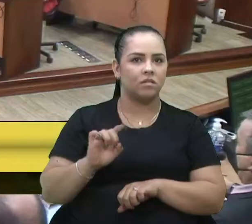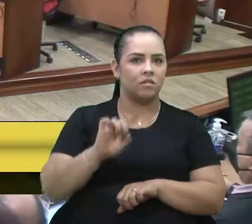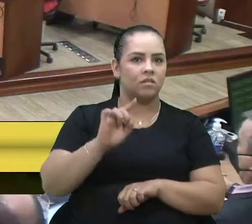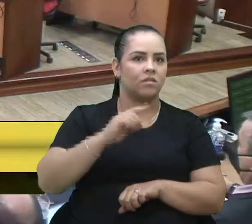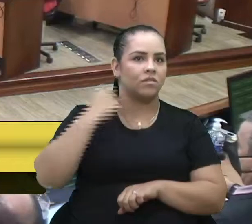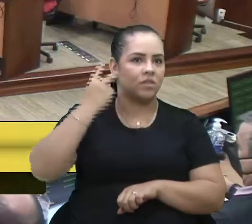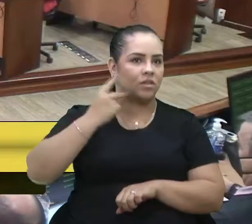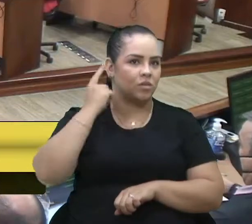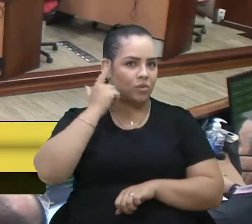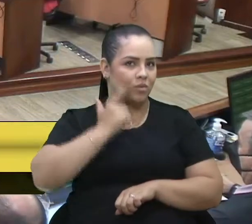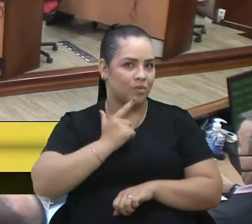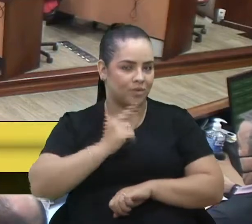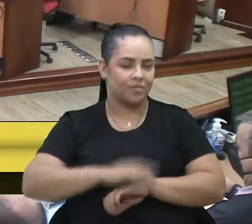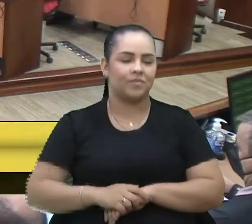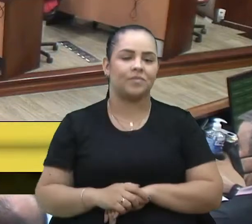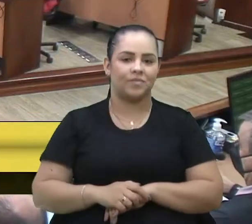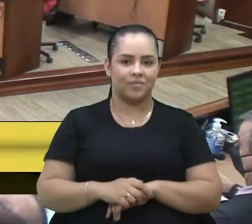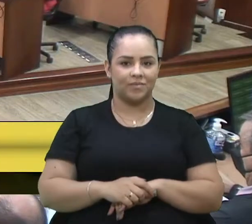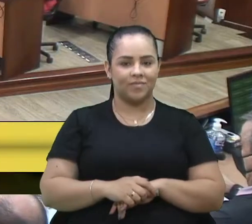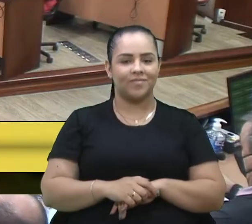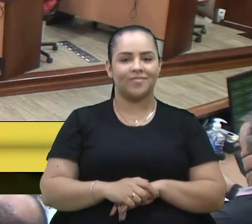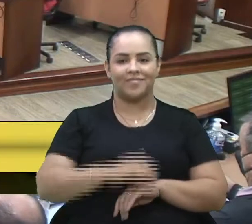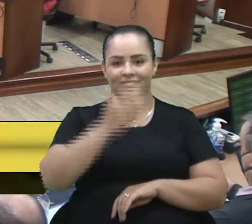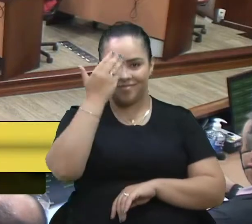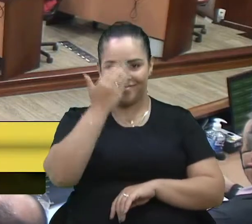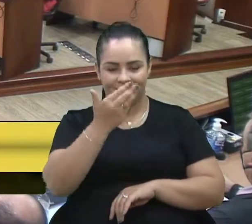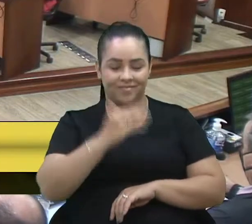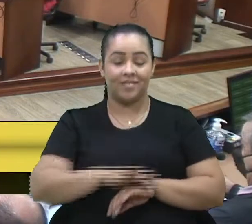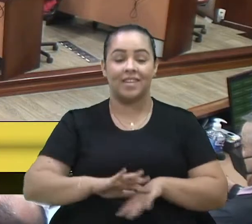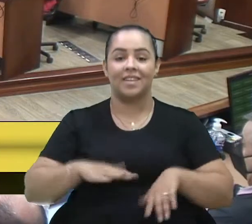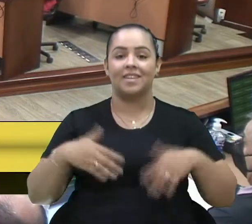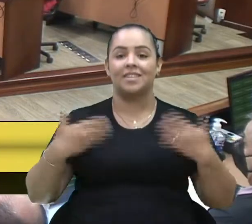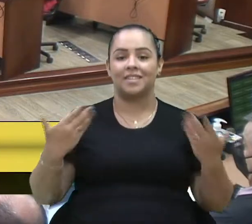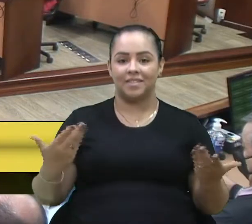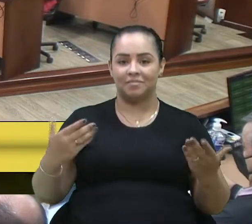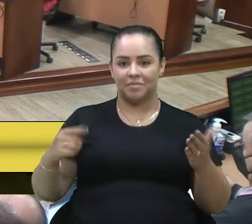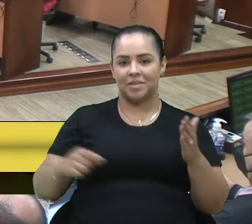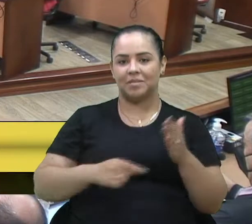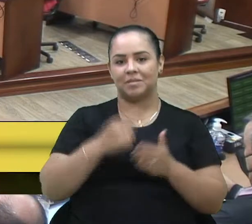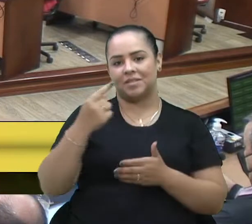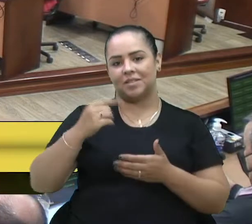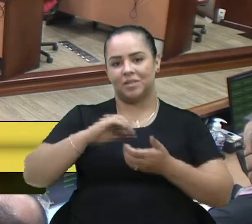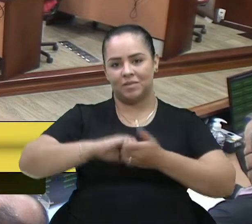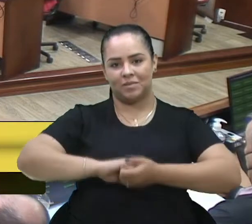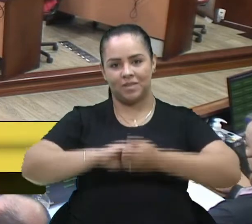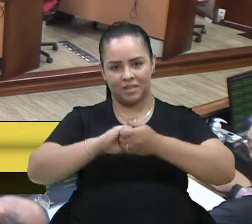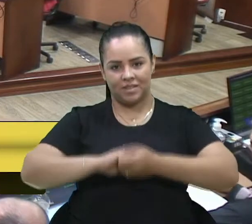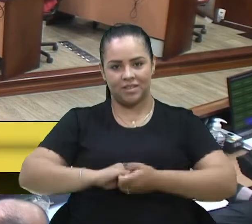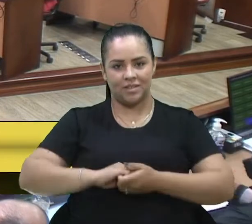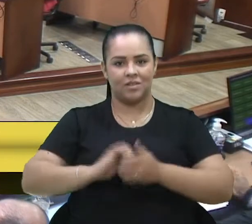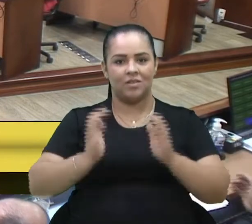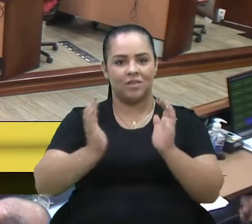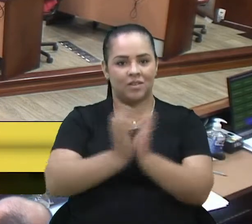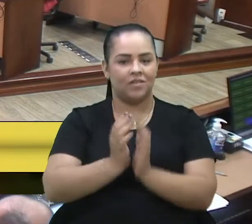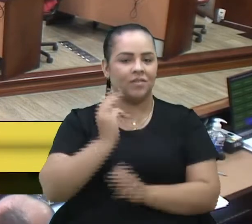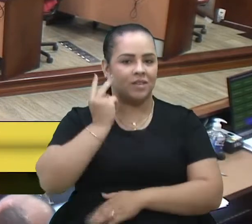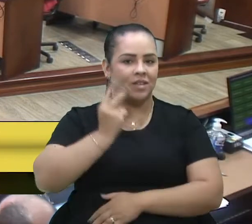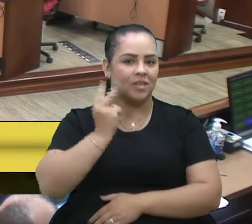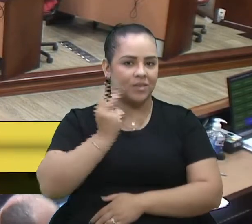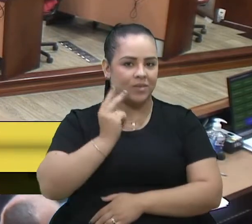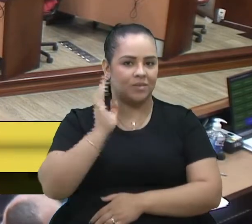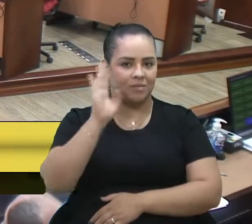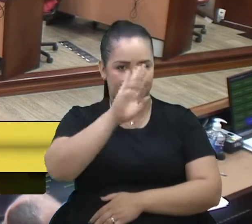O Lucas, então, para declarar o voto. Obrigado. Então, primeiro, cumprimentar o colega vereador Bressan, nosso